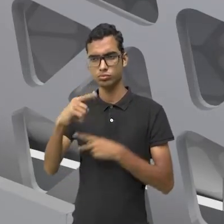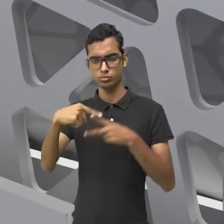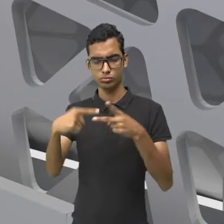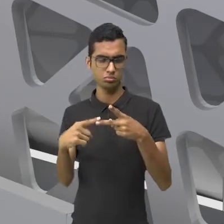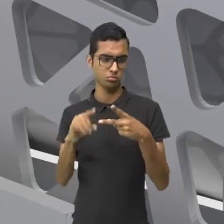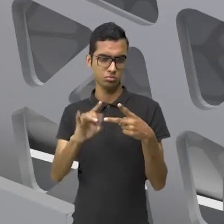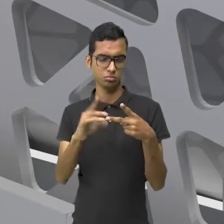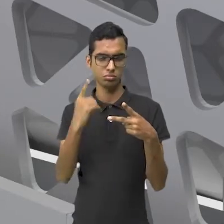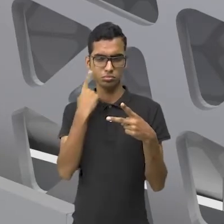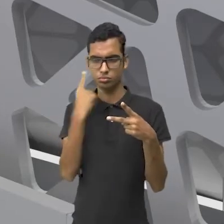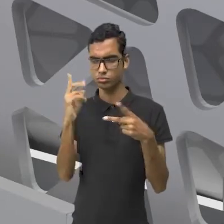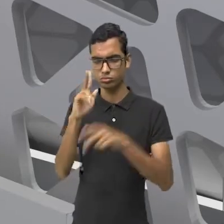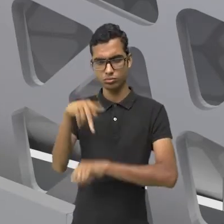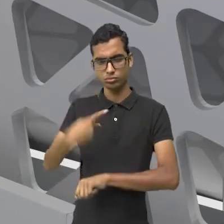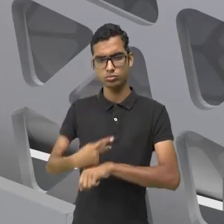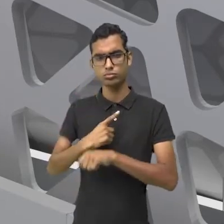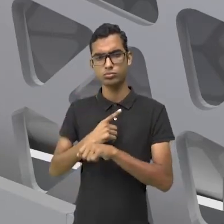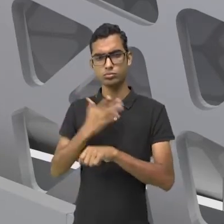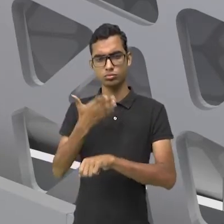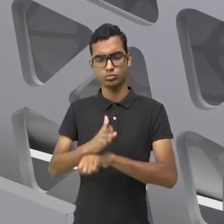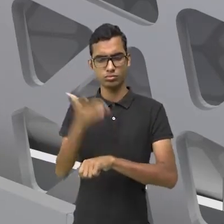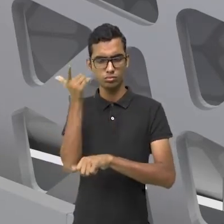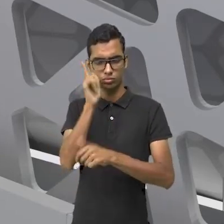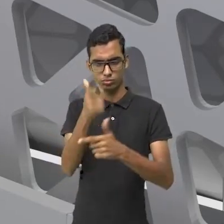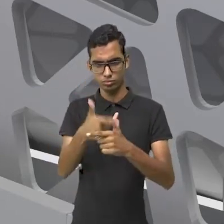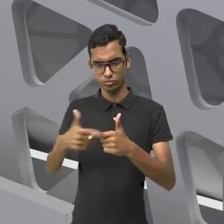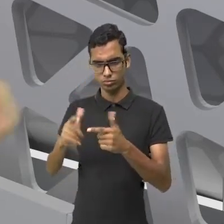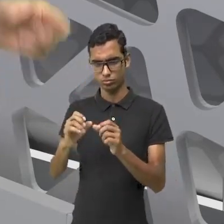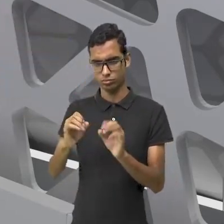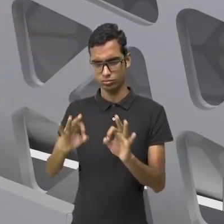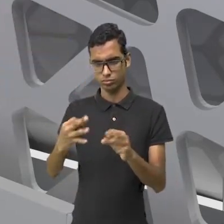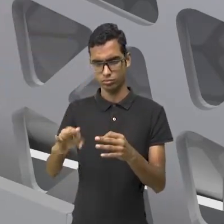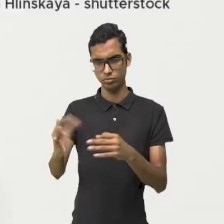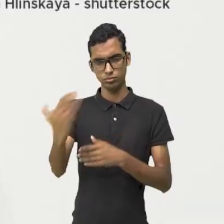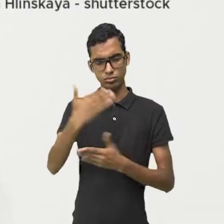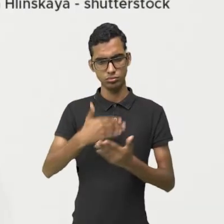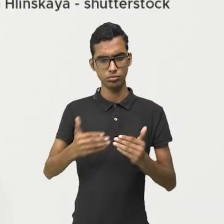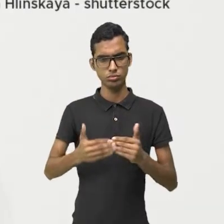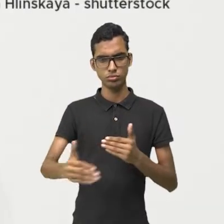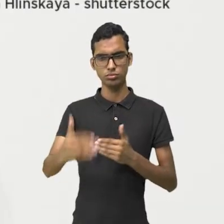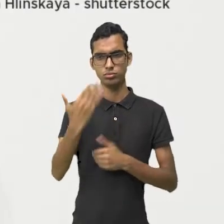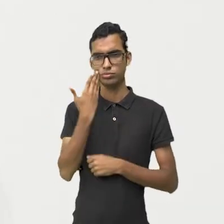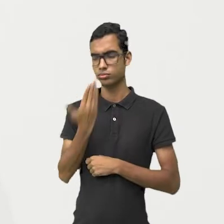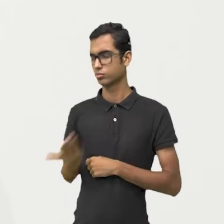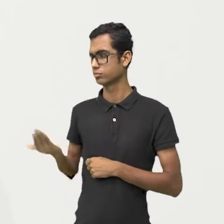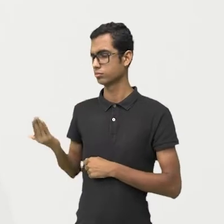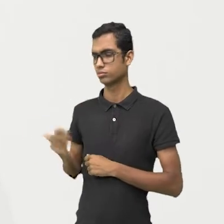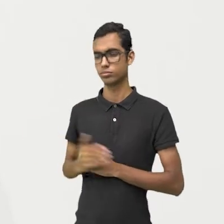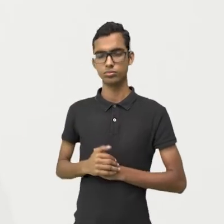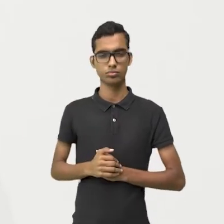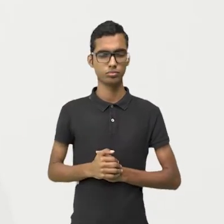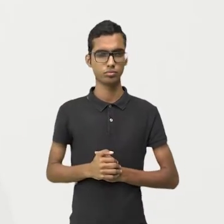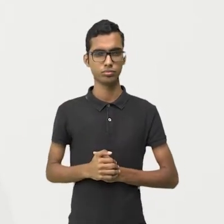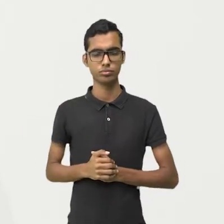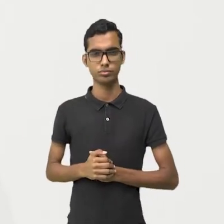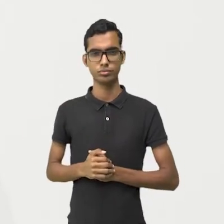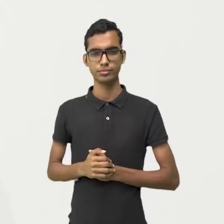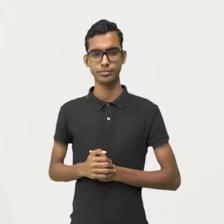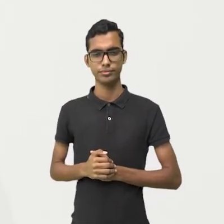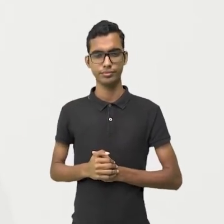situações, e depois ele executou a divisão. Beleza? Vem comigo. Me segue, pessoal. Então, agora,